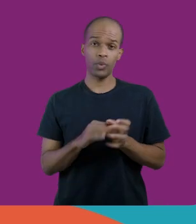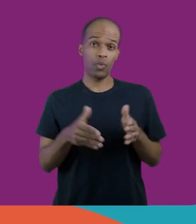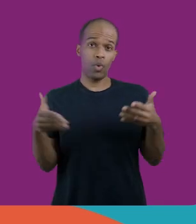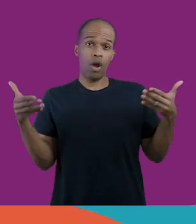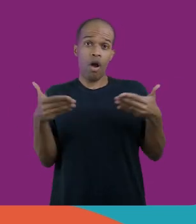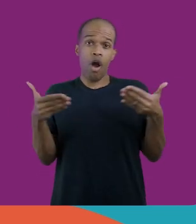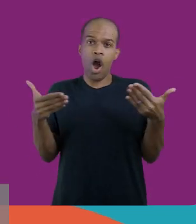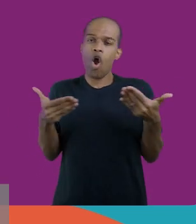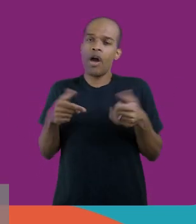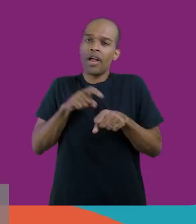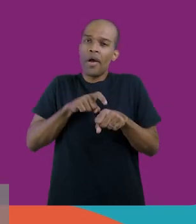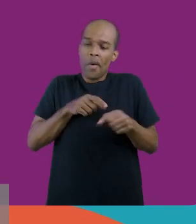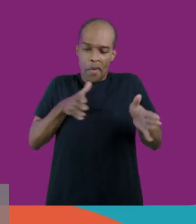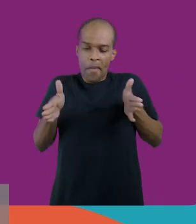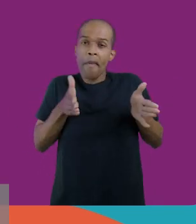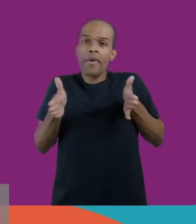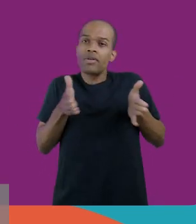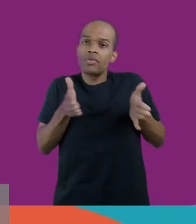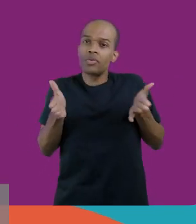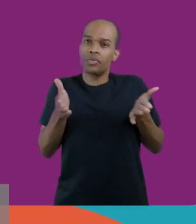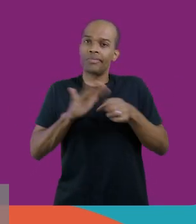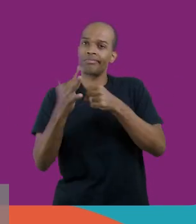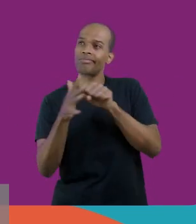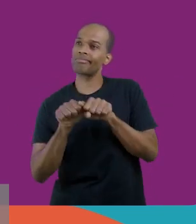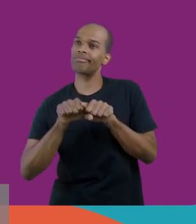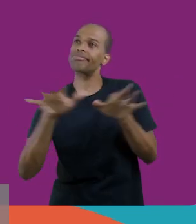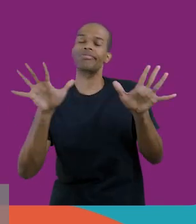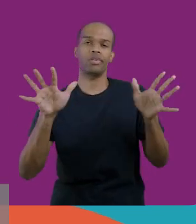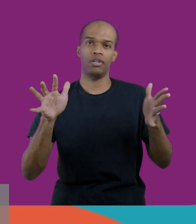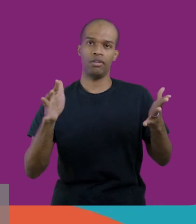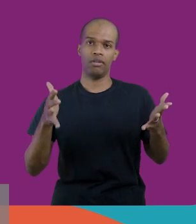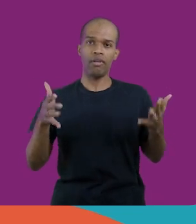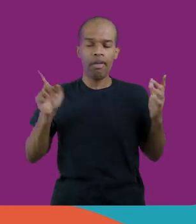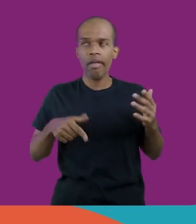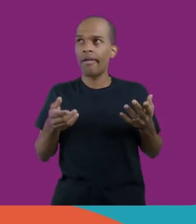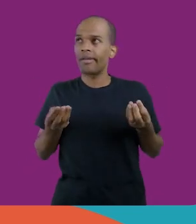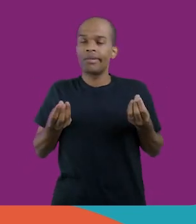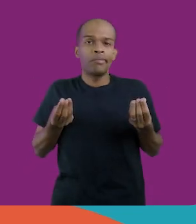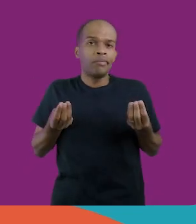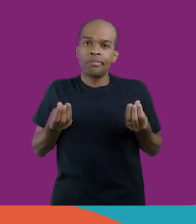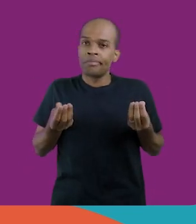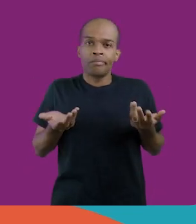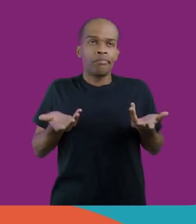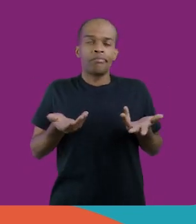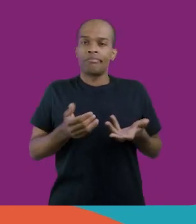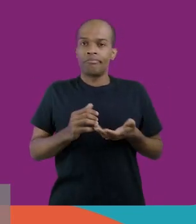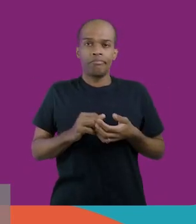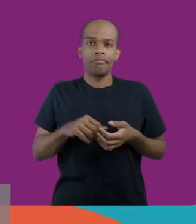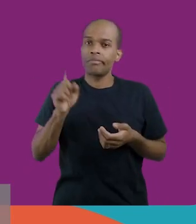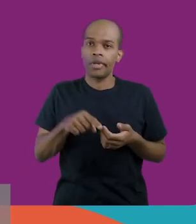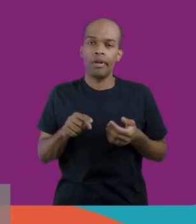momento do tempo de pandemia, tem sido assim,